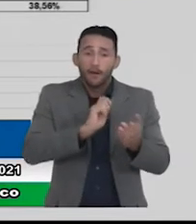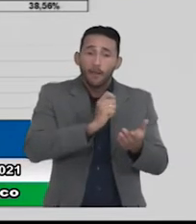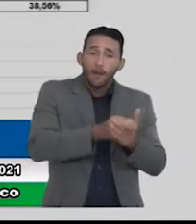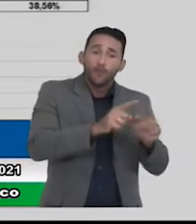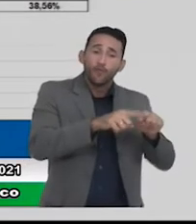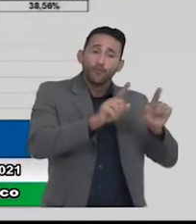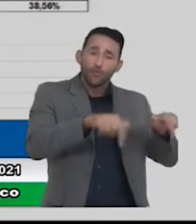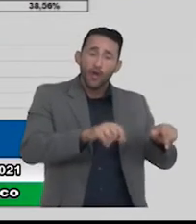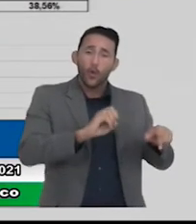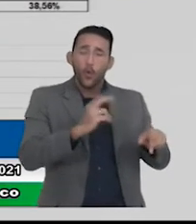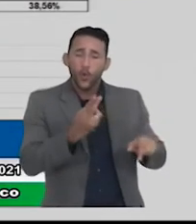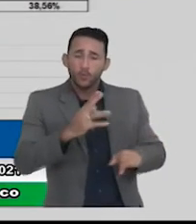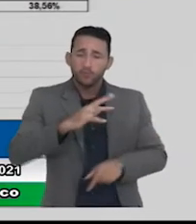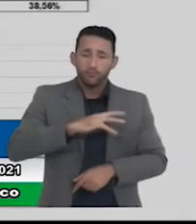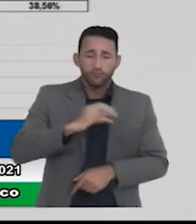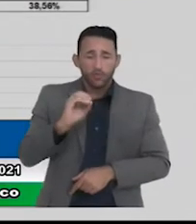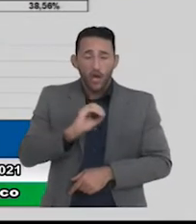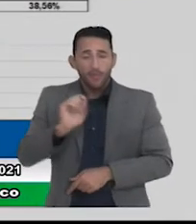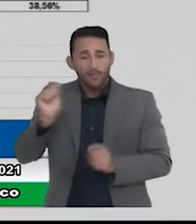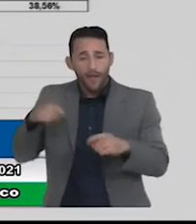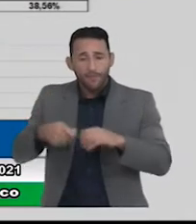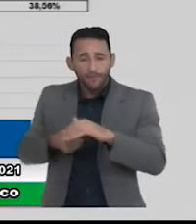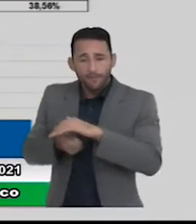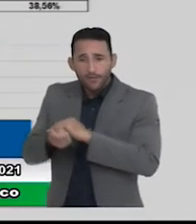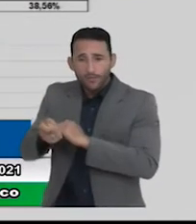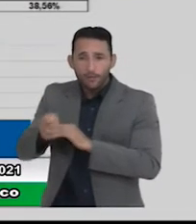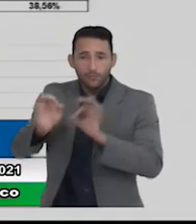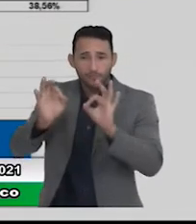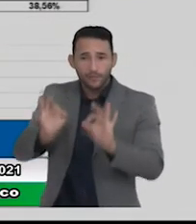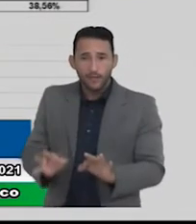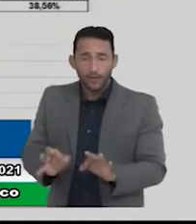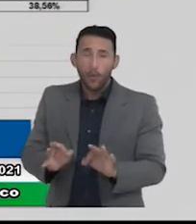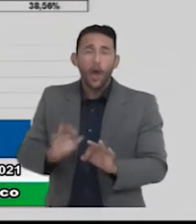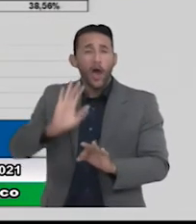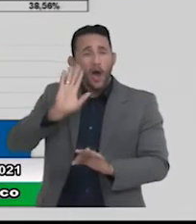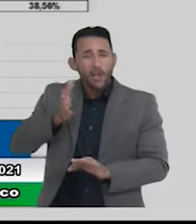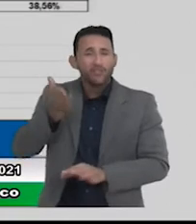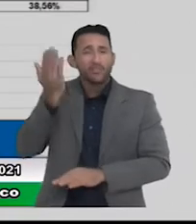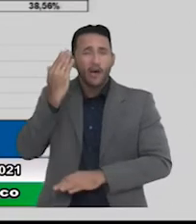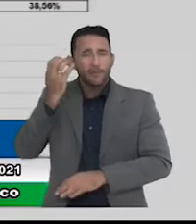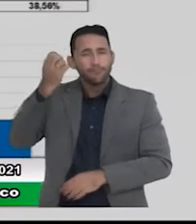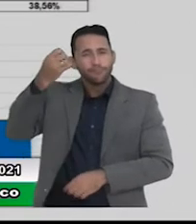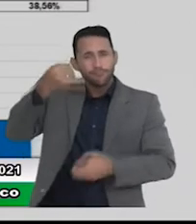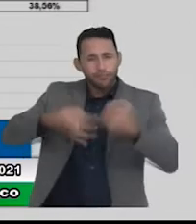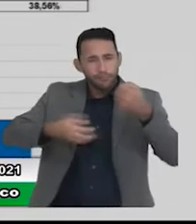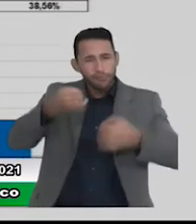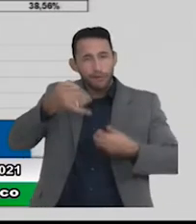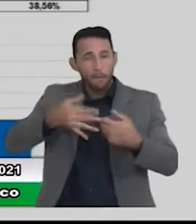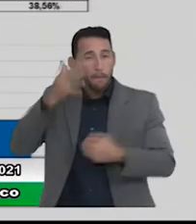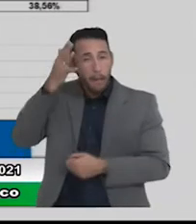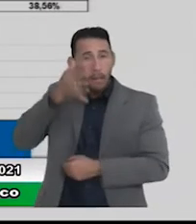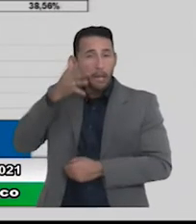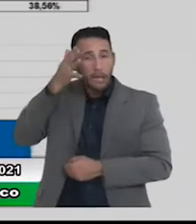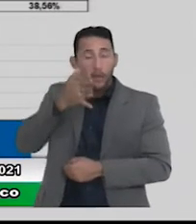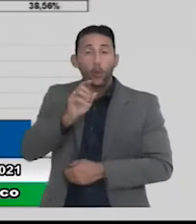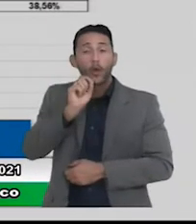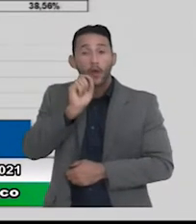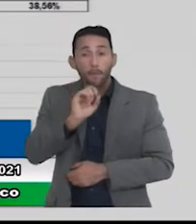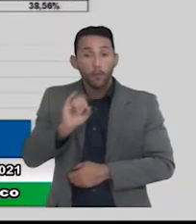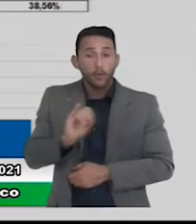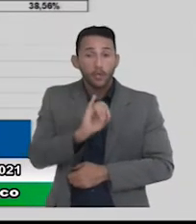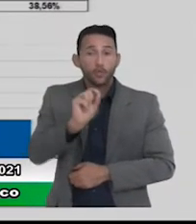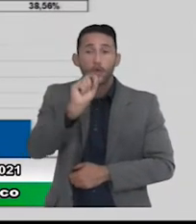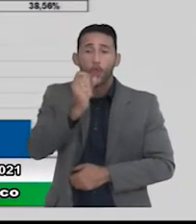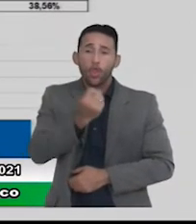todo o município e fazer os investimentos necessários eu já falei isso em outras audiências e vem frisar que esses